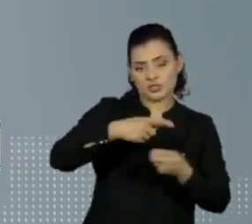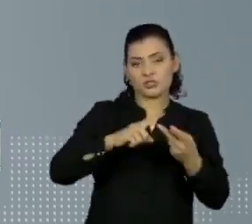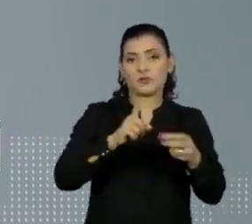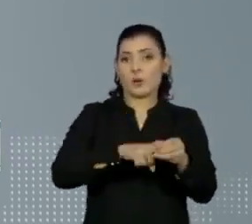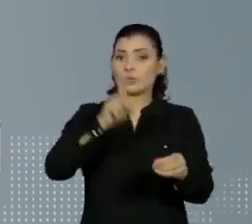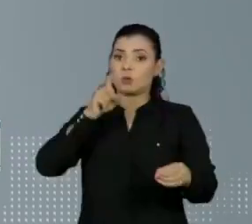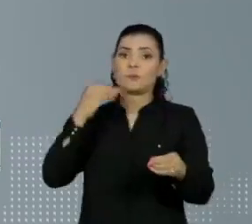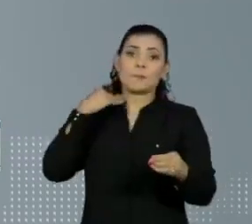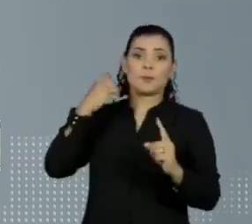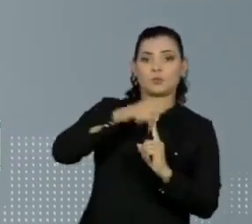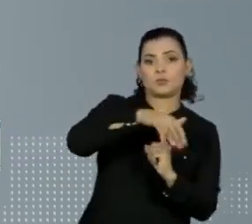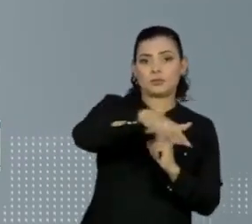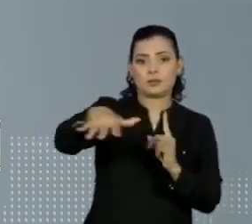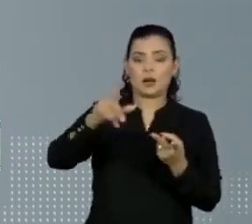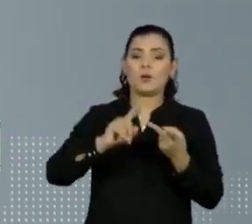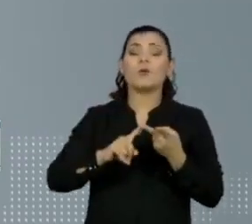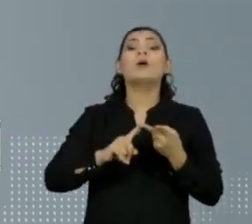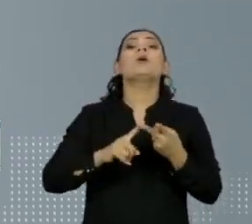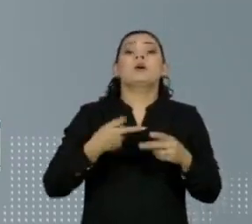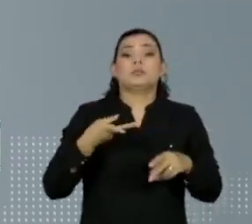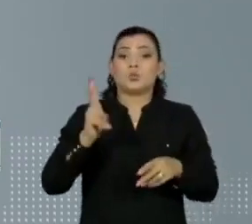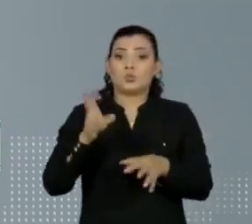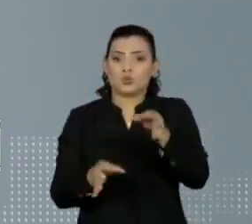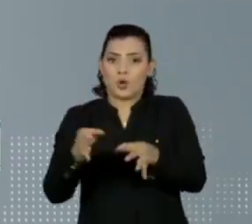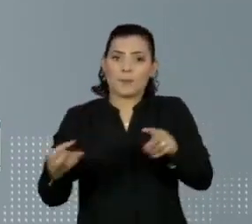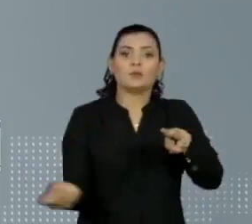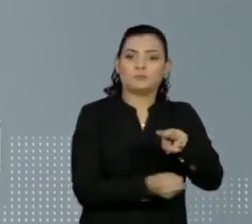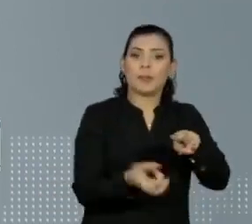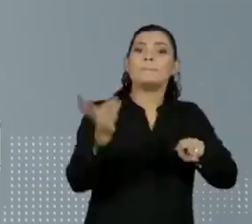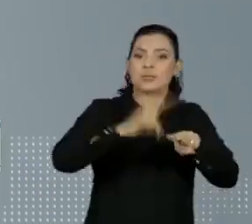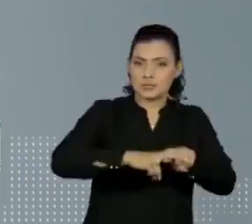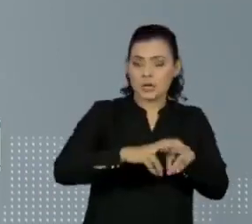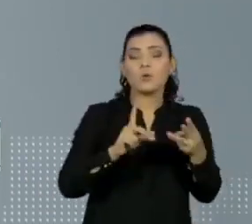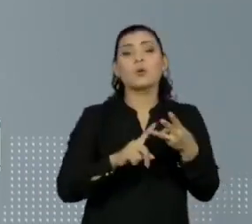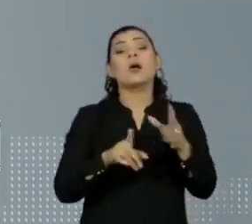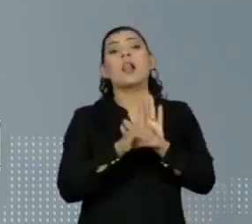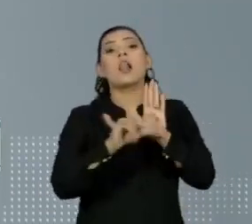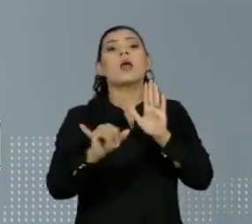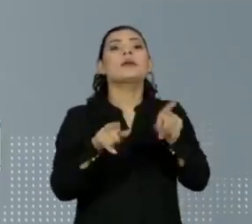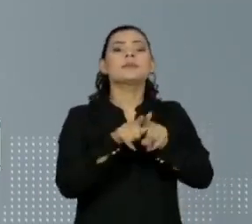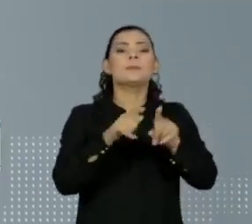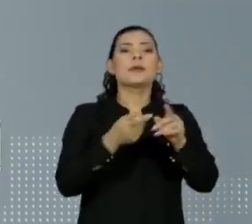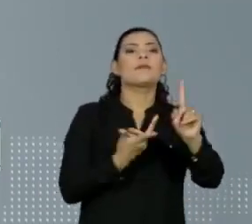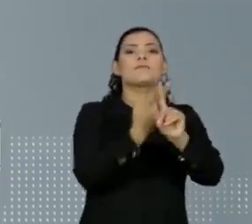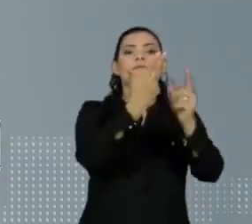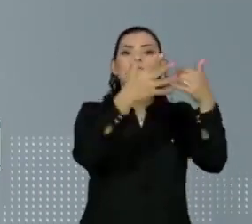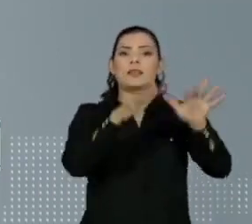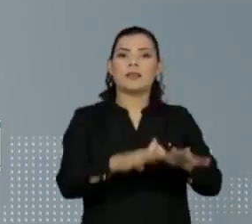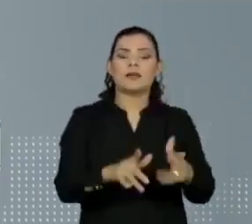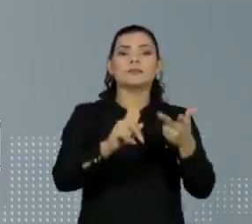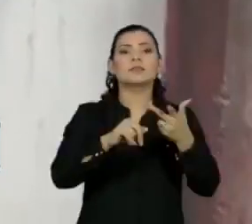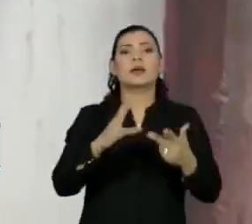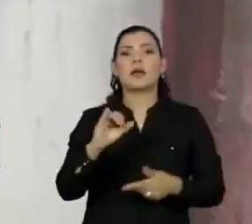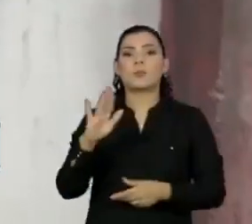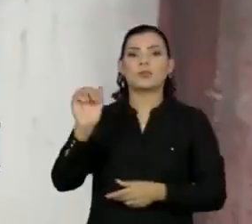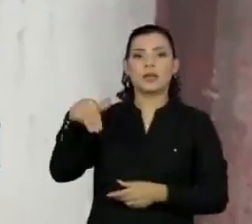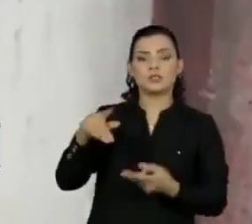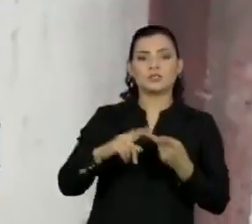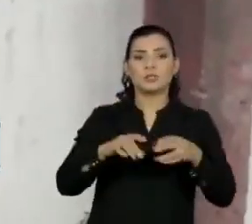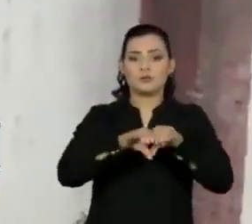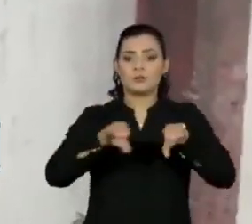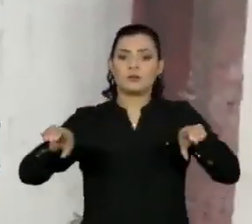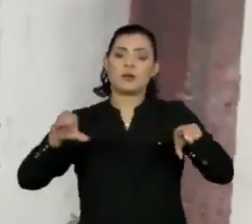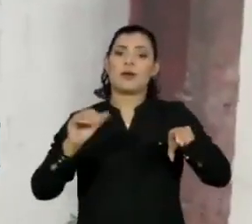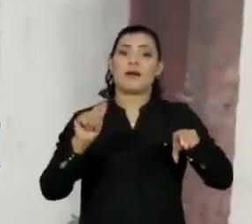autonomia do Banco Central, prisão após condenação em segunda instância e ainda leis de falências, cabotagem e do gás. É um